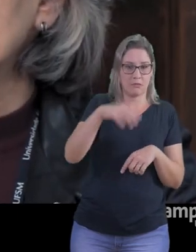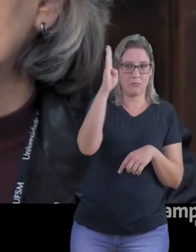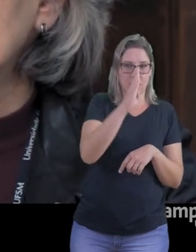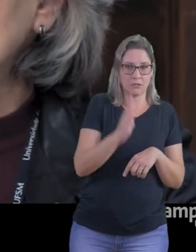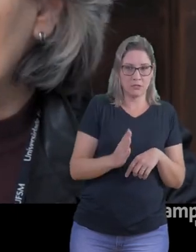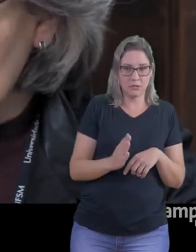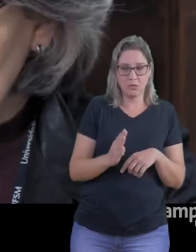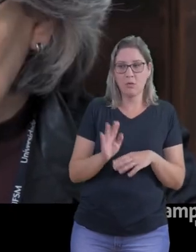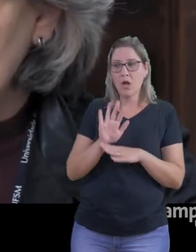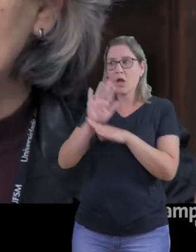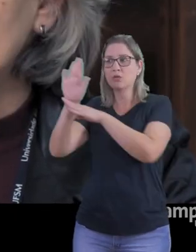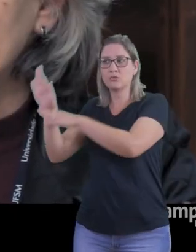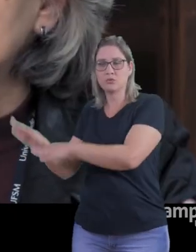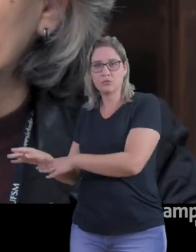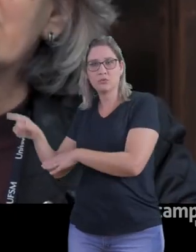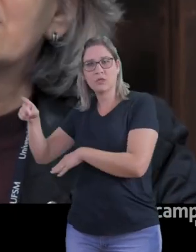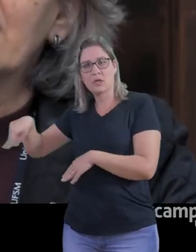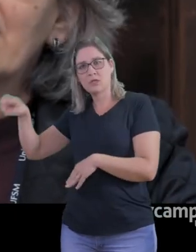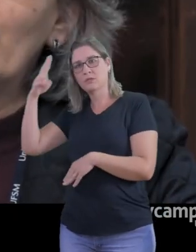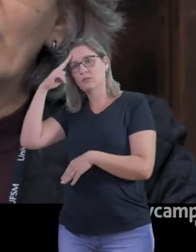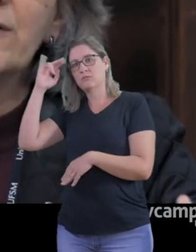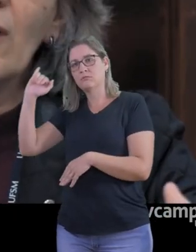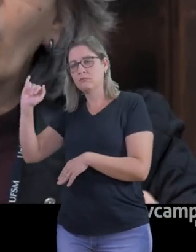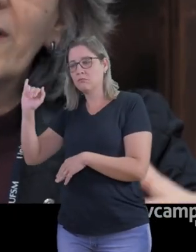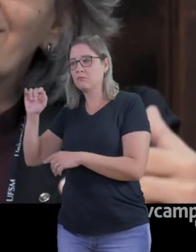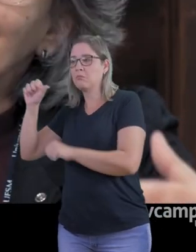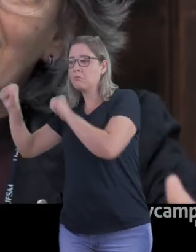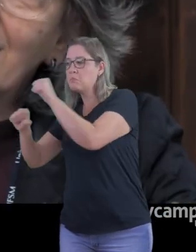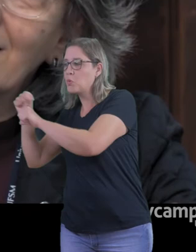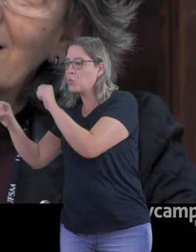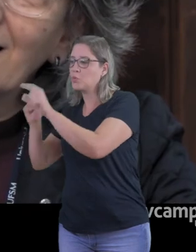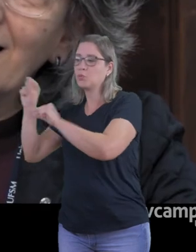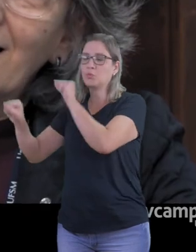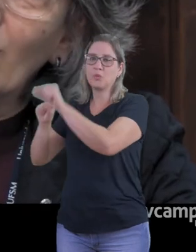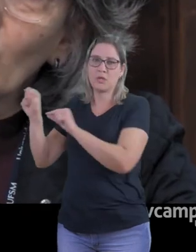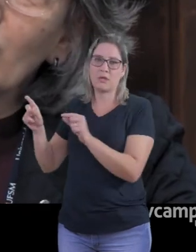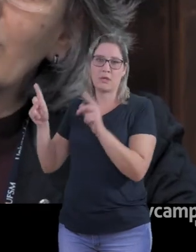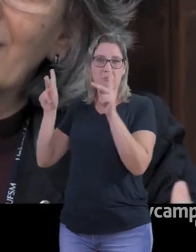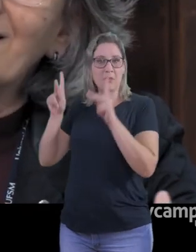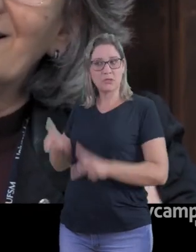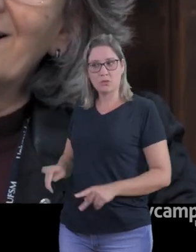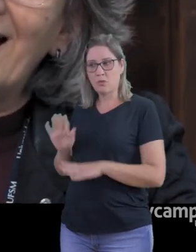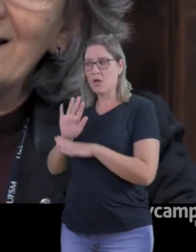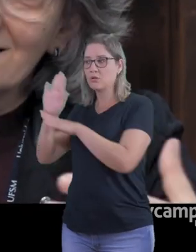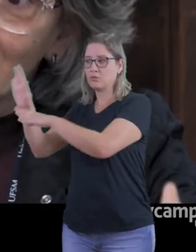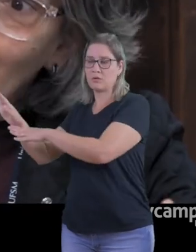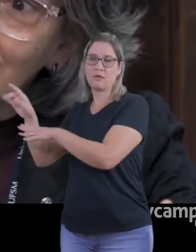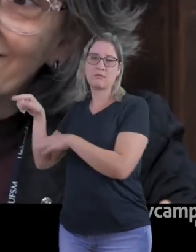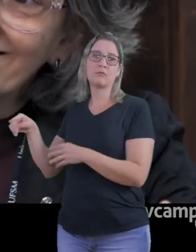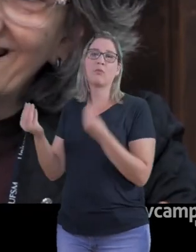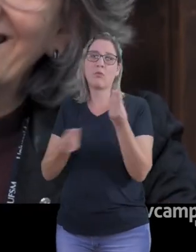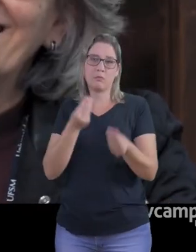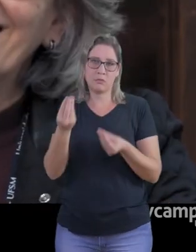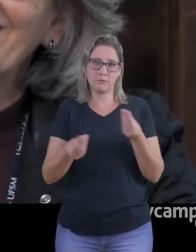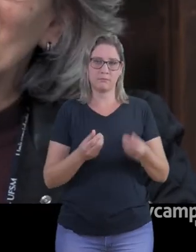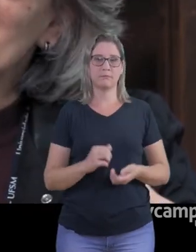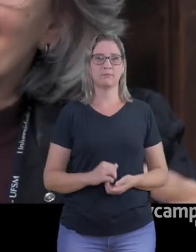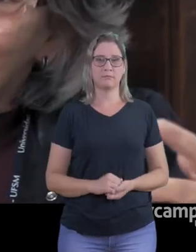sistemas e em que a experiência brasileira pode orientar alguma ação